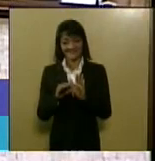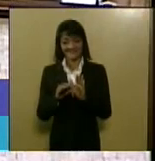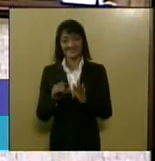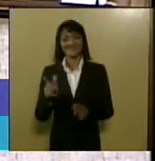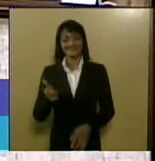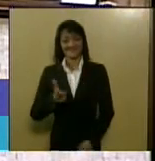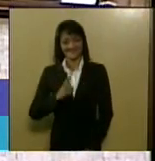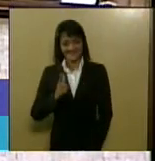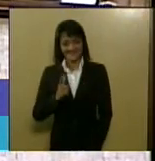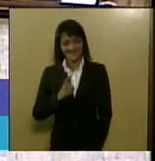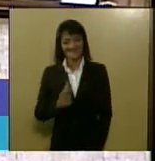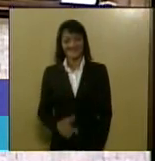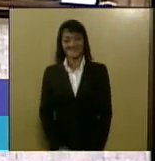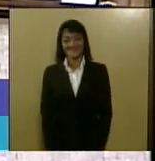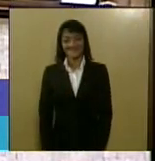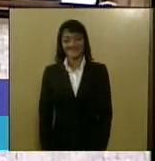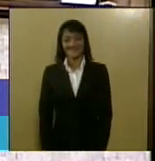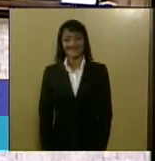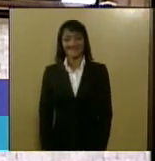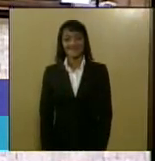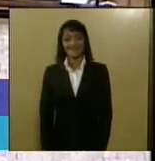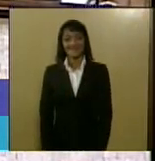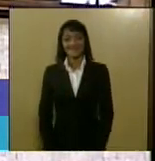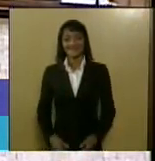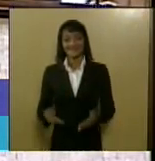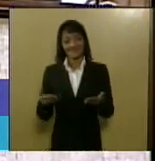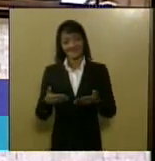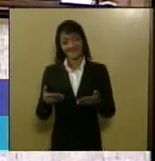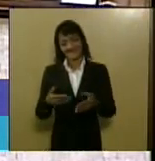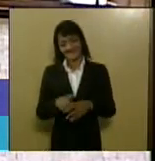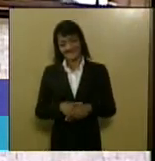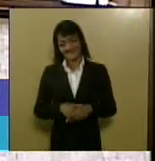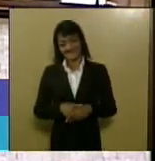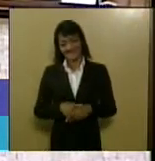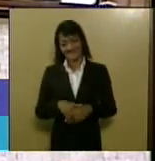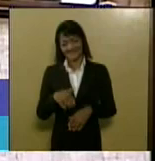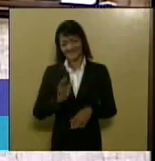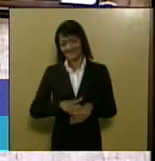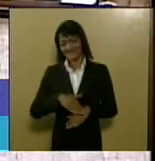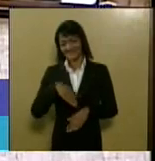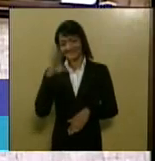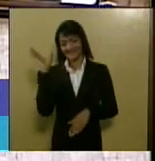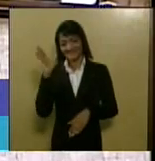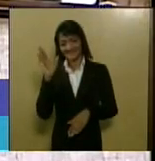indicação folgar essa pauta aqui que tem mais indicação e